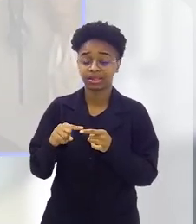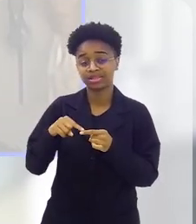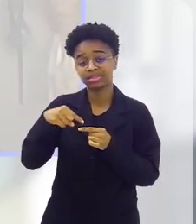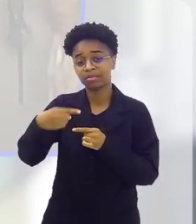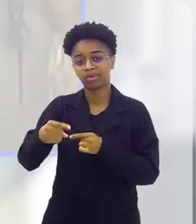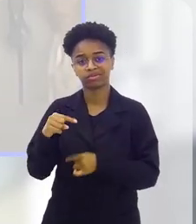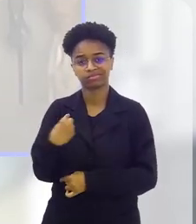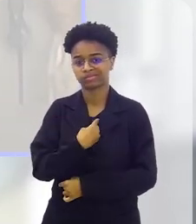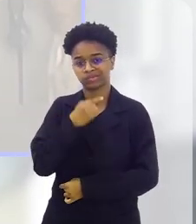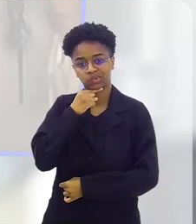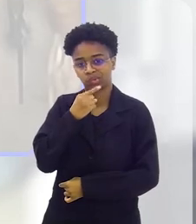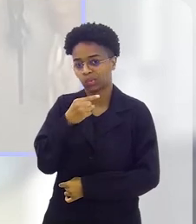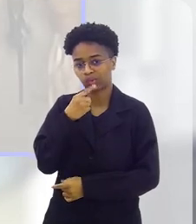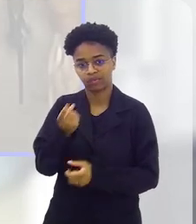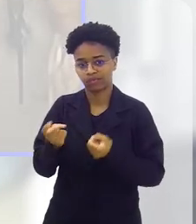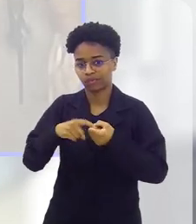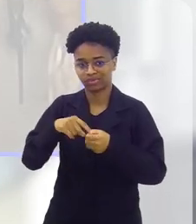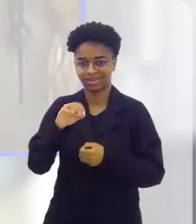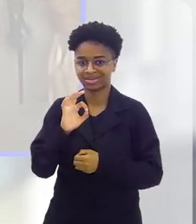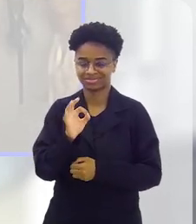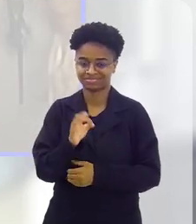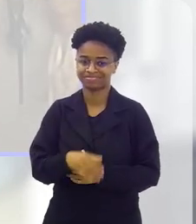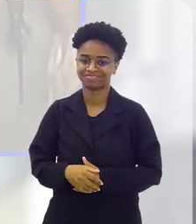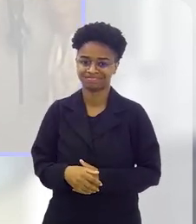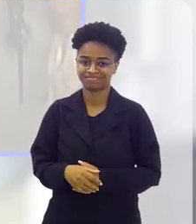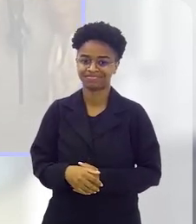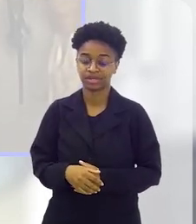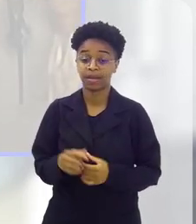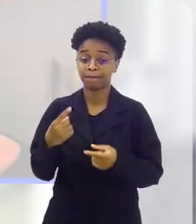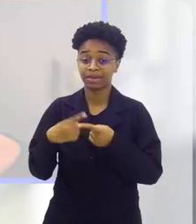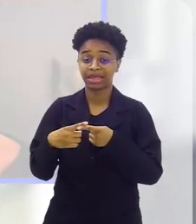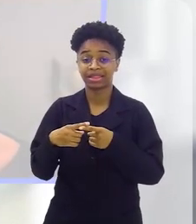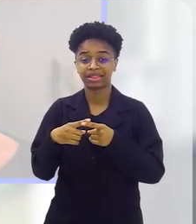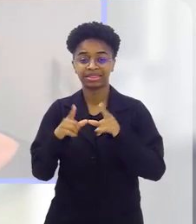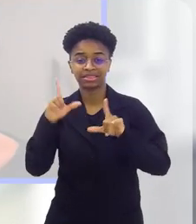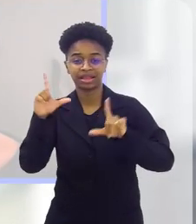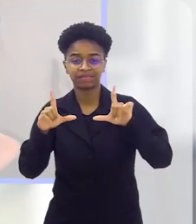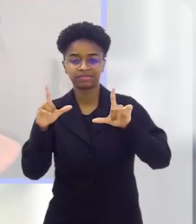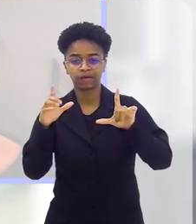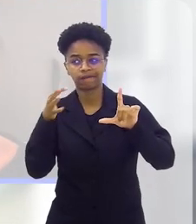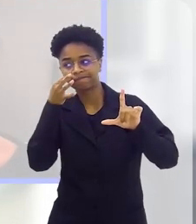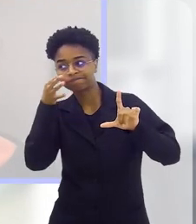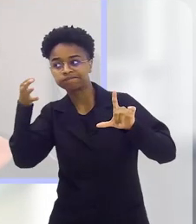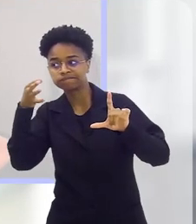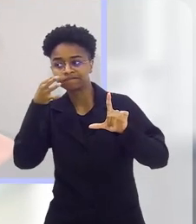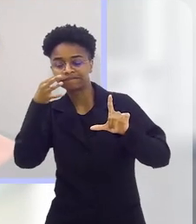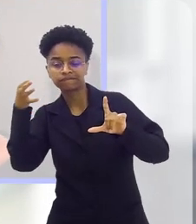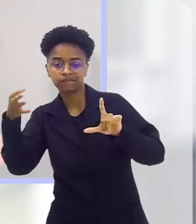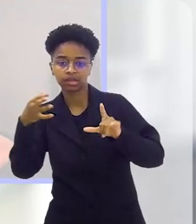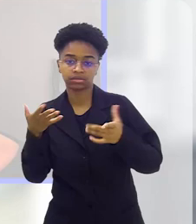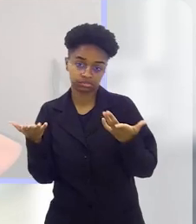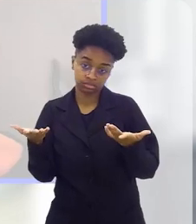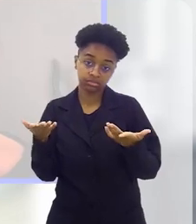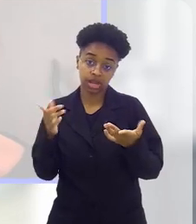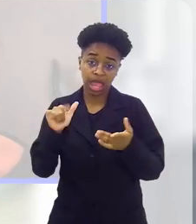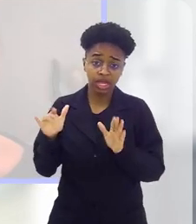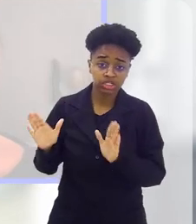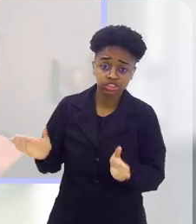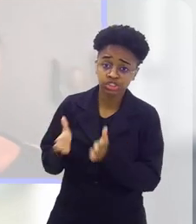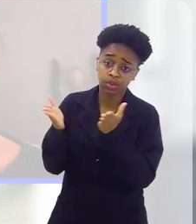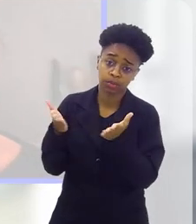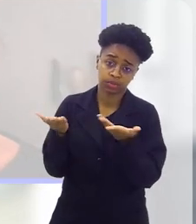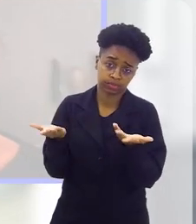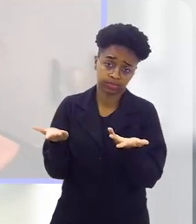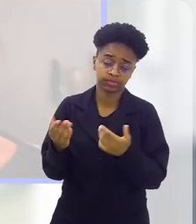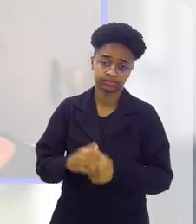senão depois a gente não consegue retornar, sabe? A televisão chama, a tela chama. É um estímulo, né,